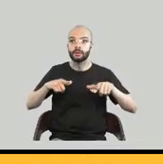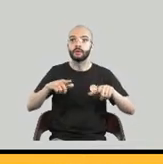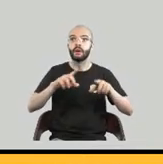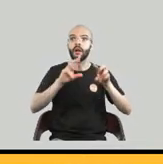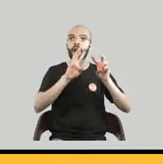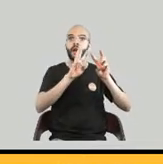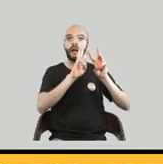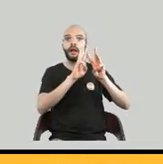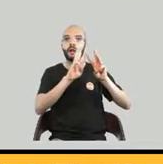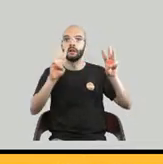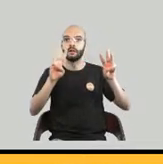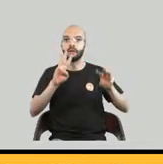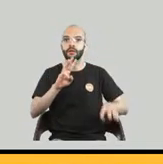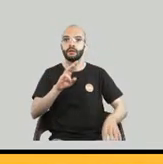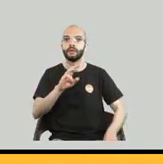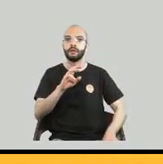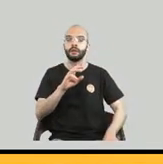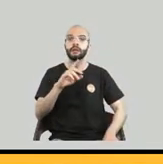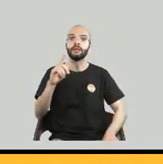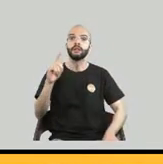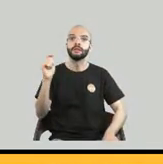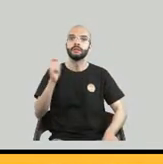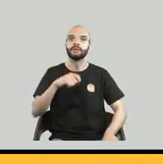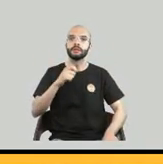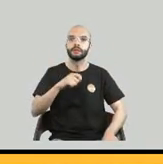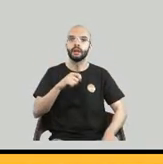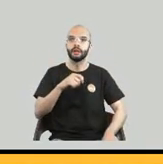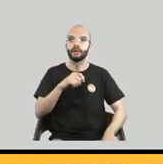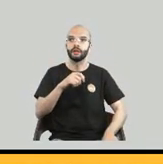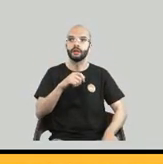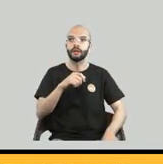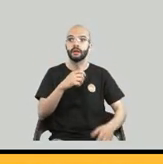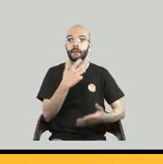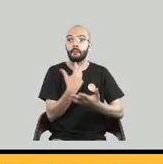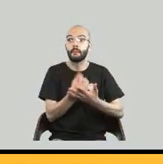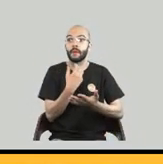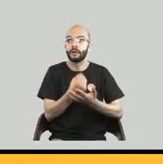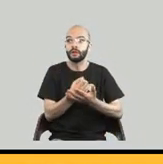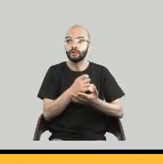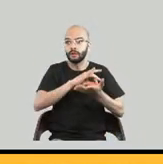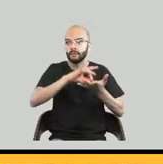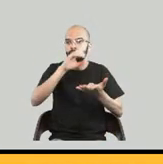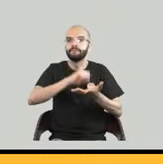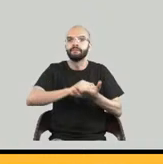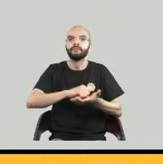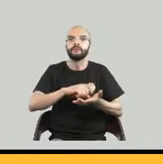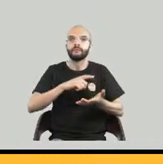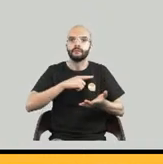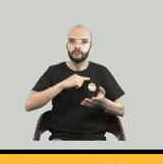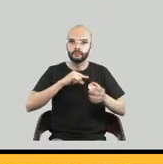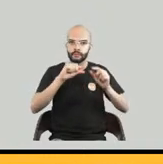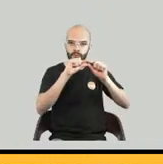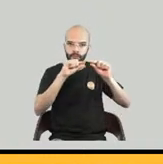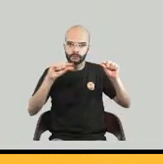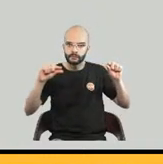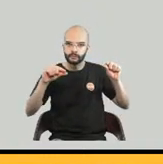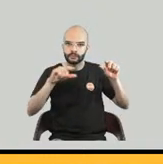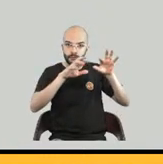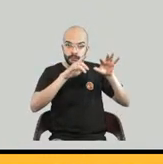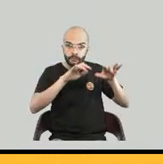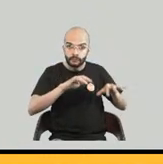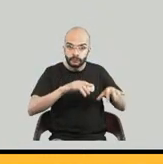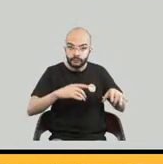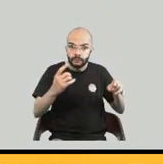certificado né para ter o certificado você tem que responder a esse formulário aí que foi colocado tá se não caso contrário